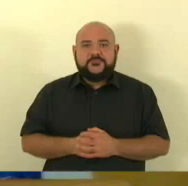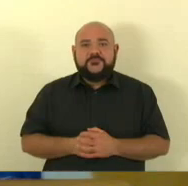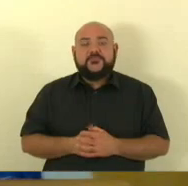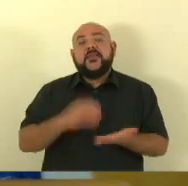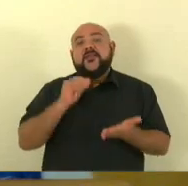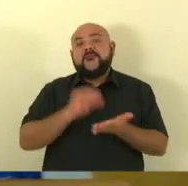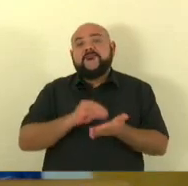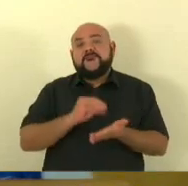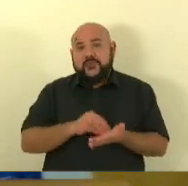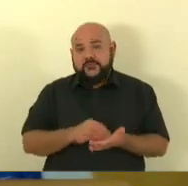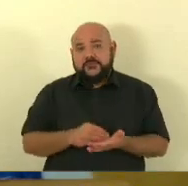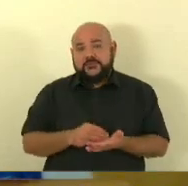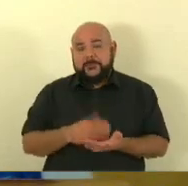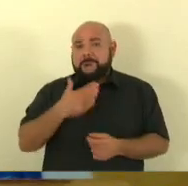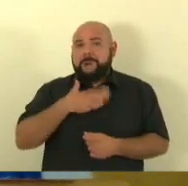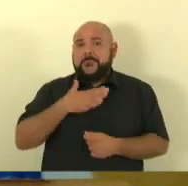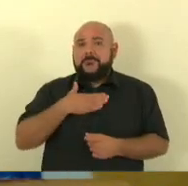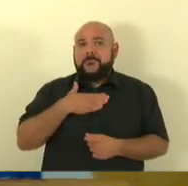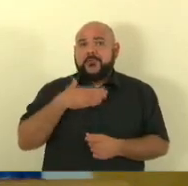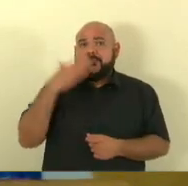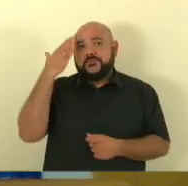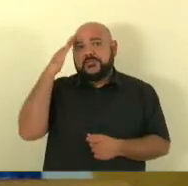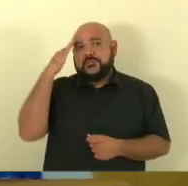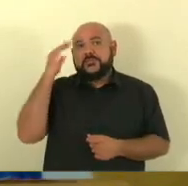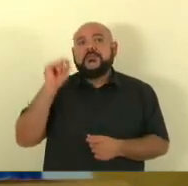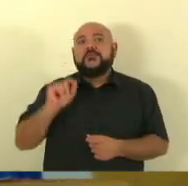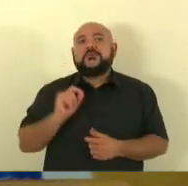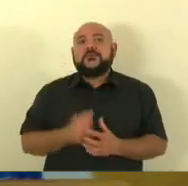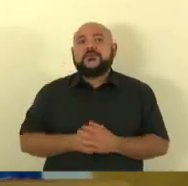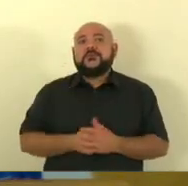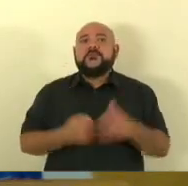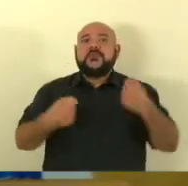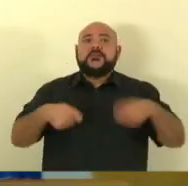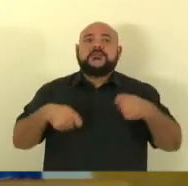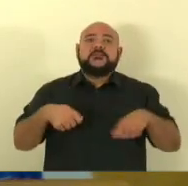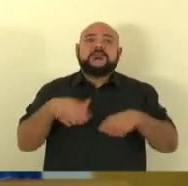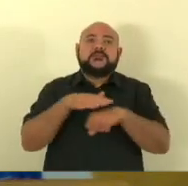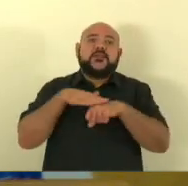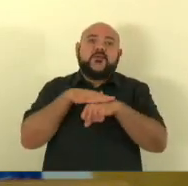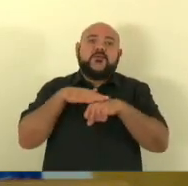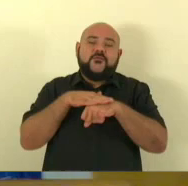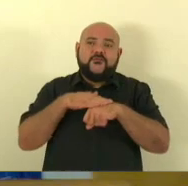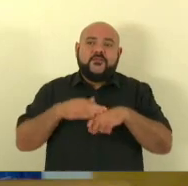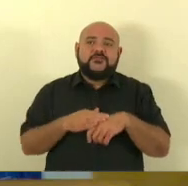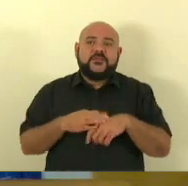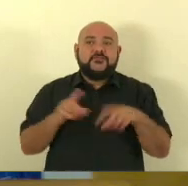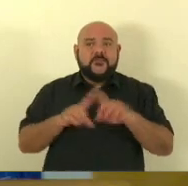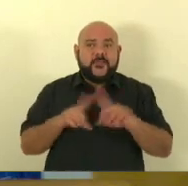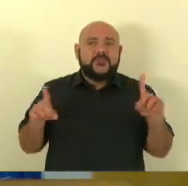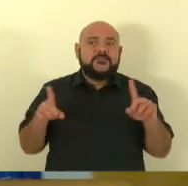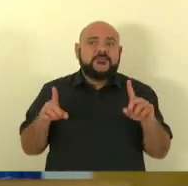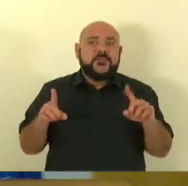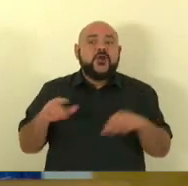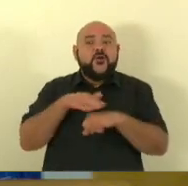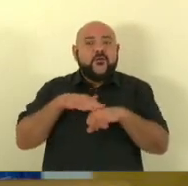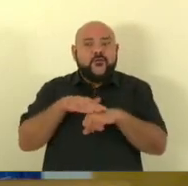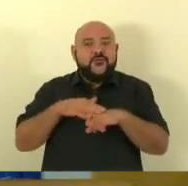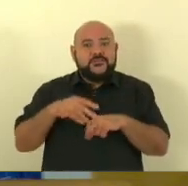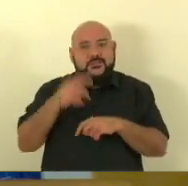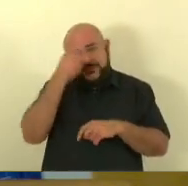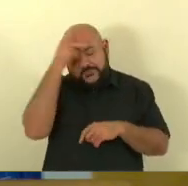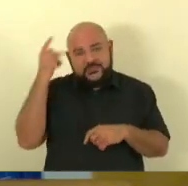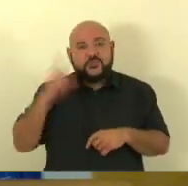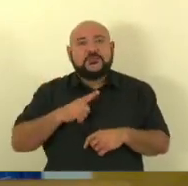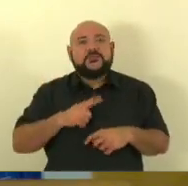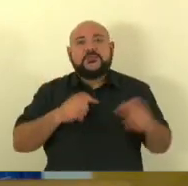meu entender é conversar conversar com quem resolve o que que eu entendi